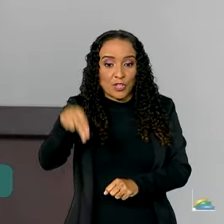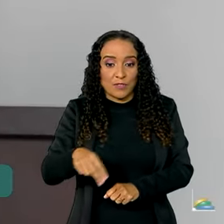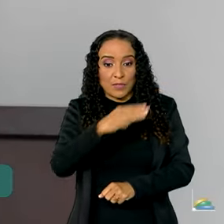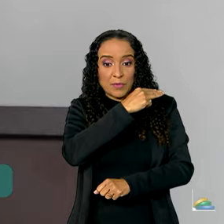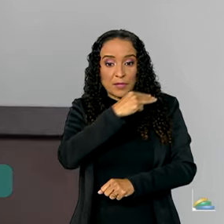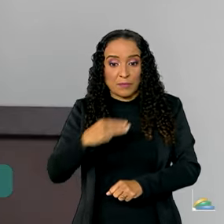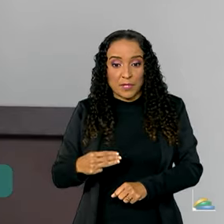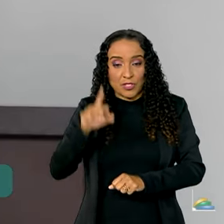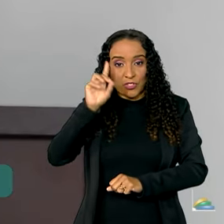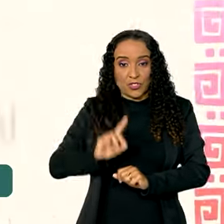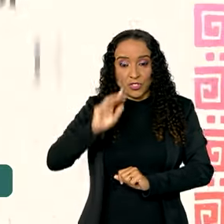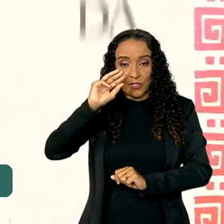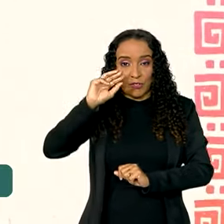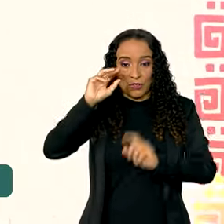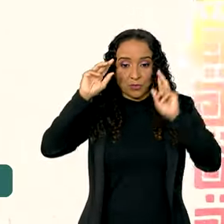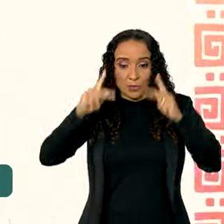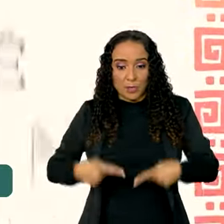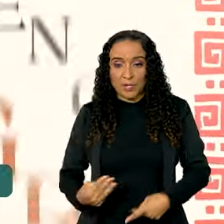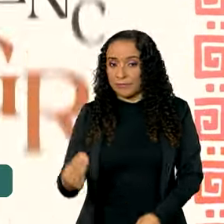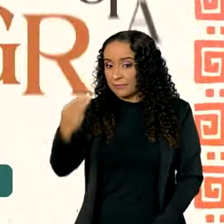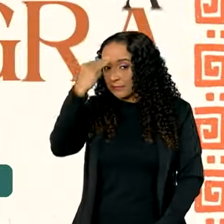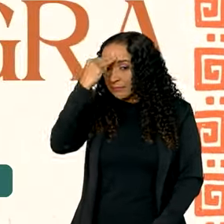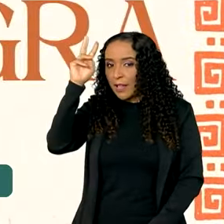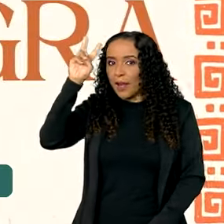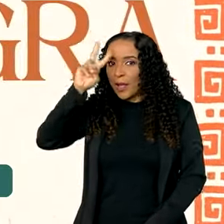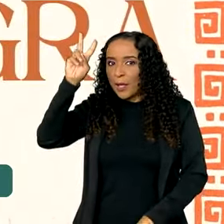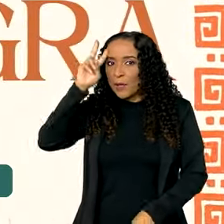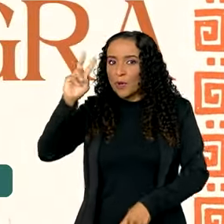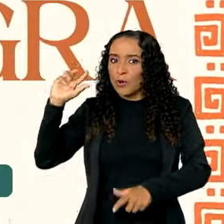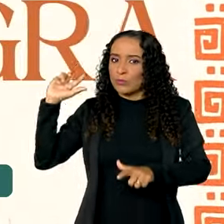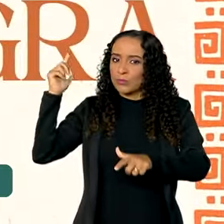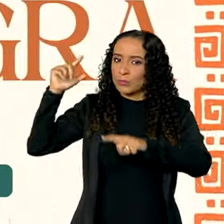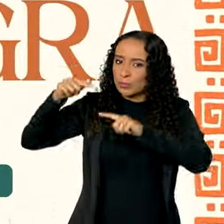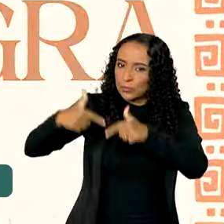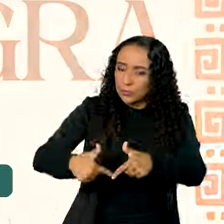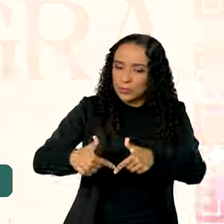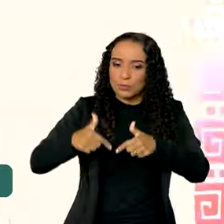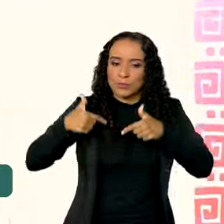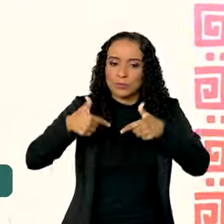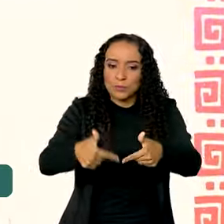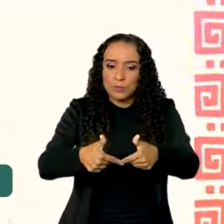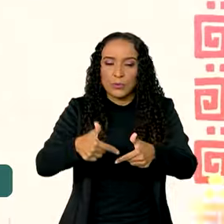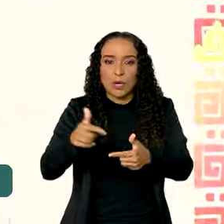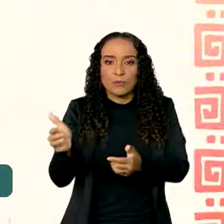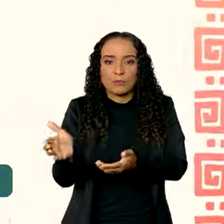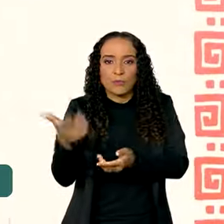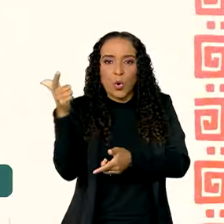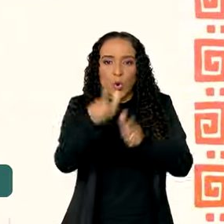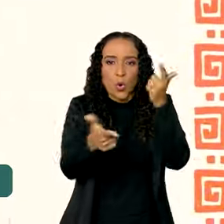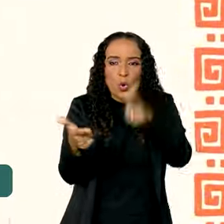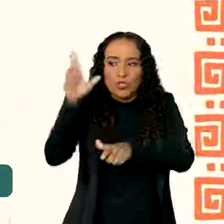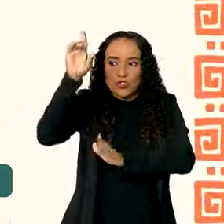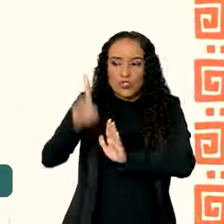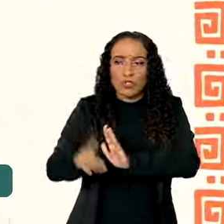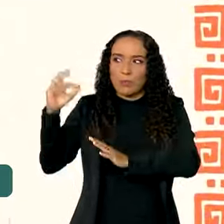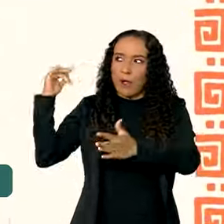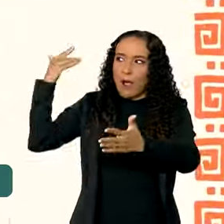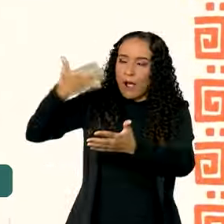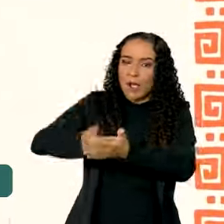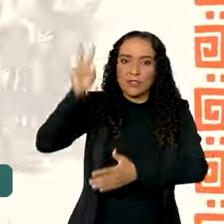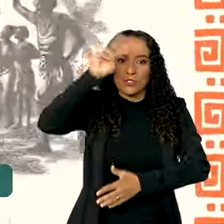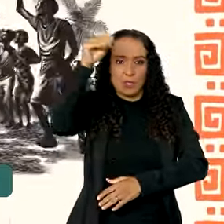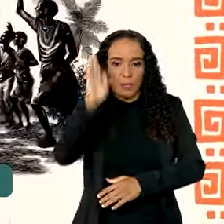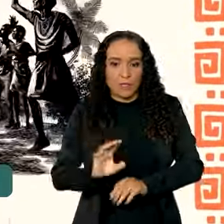ministra dos Direitos Humanos relembrou a trajetória de luta pela conquista de direitos ao longo da história do Brasil e reforçou a